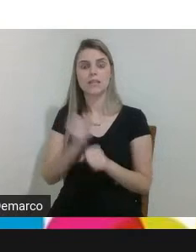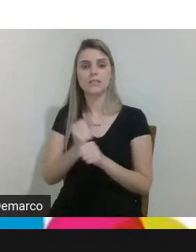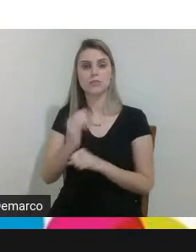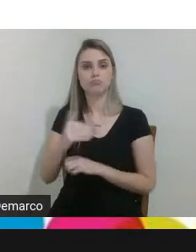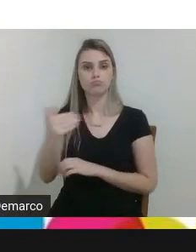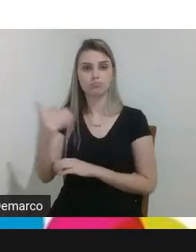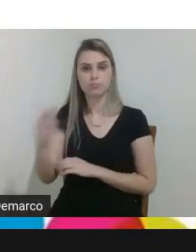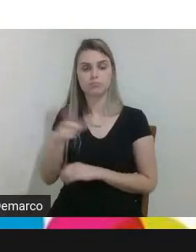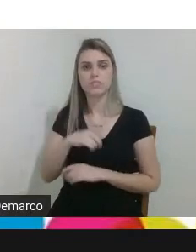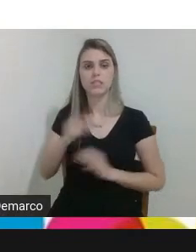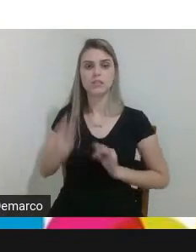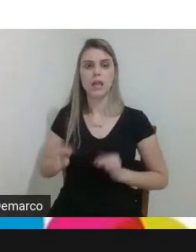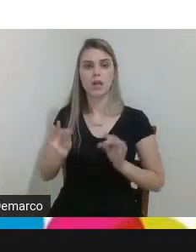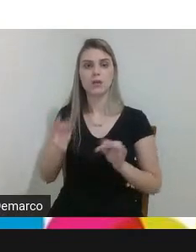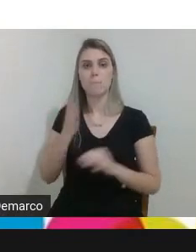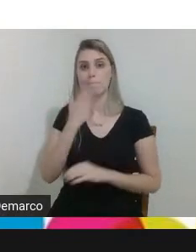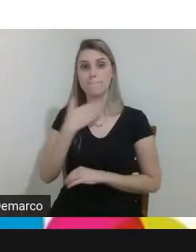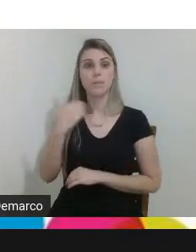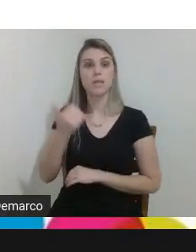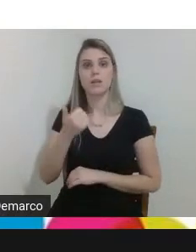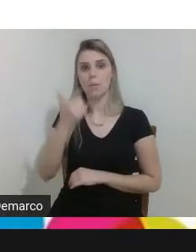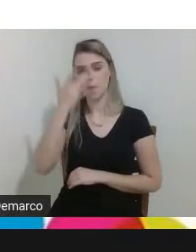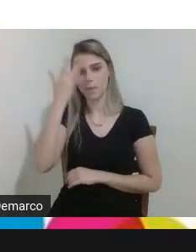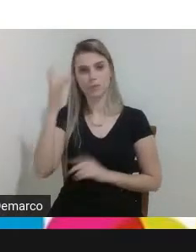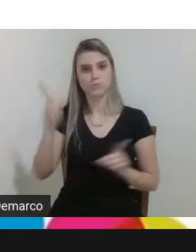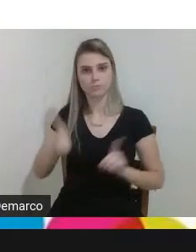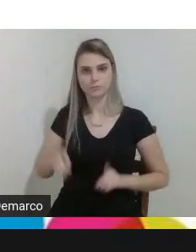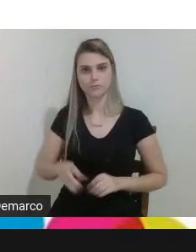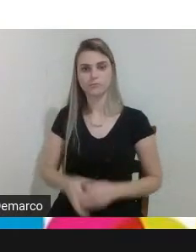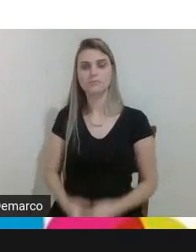tecnologia bem melhor para a pessoa com deficiência